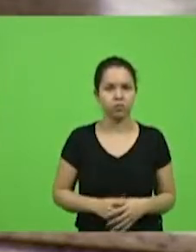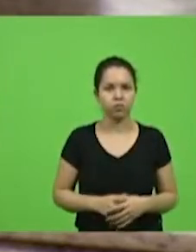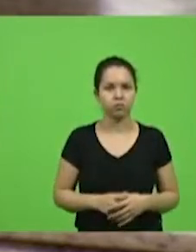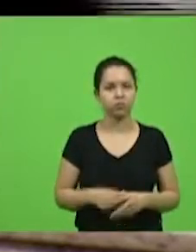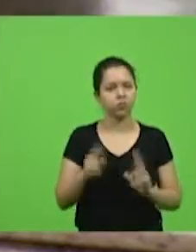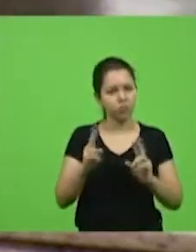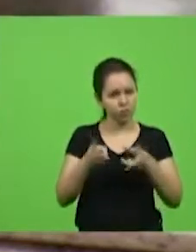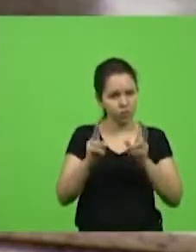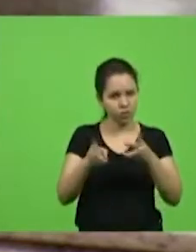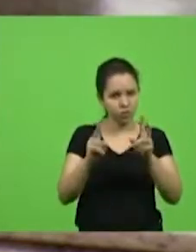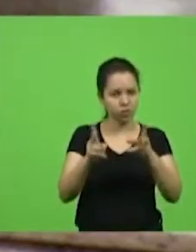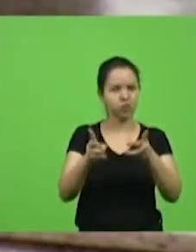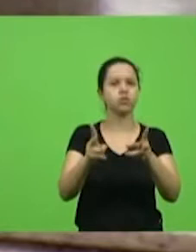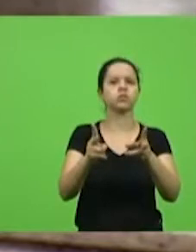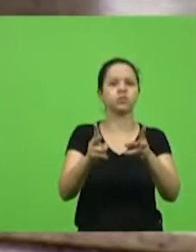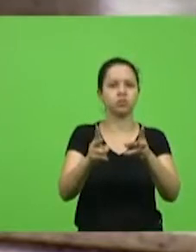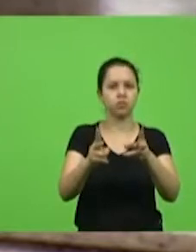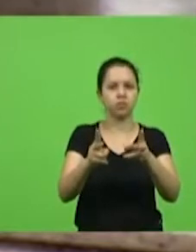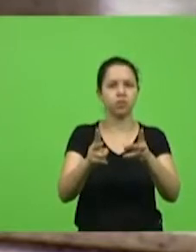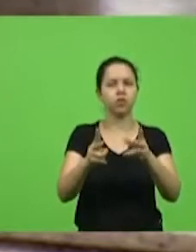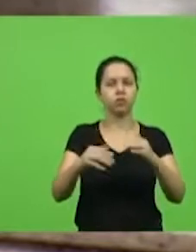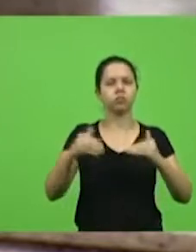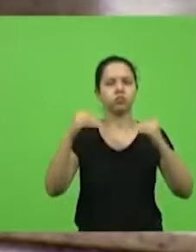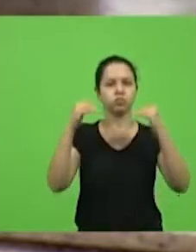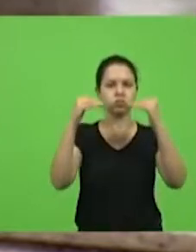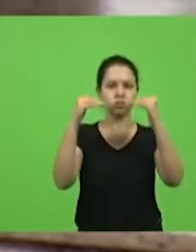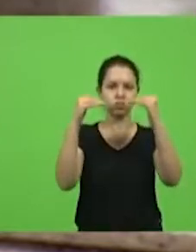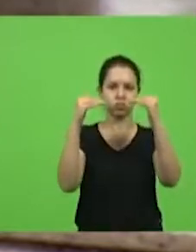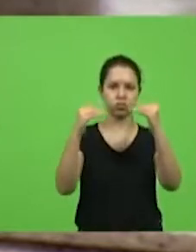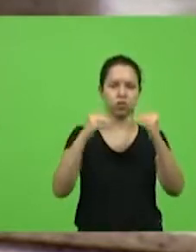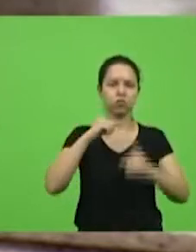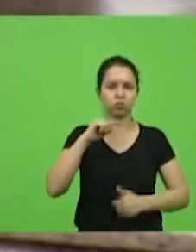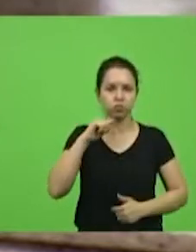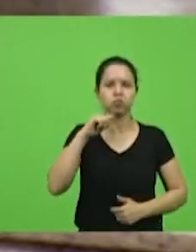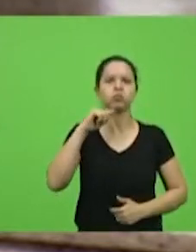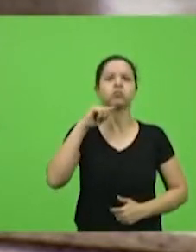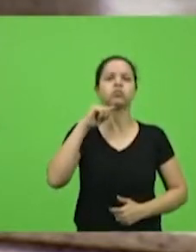continue assim, altivo e de cabeça erguida.